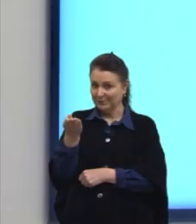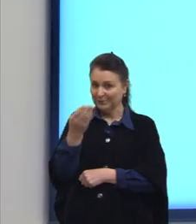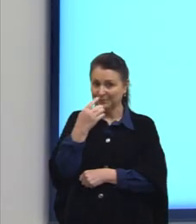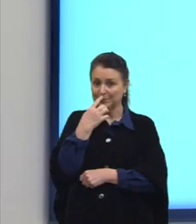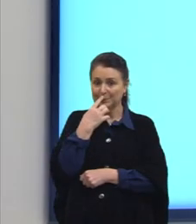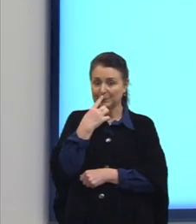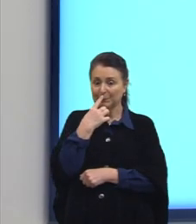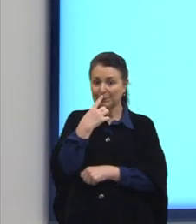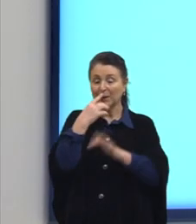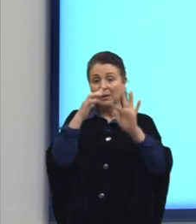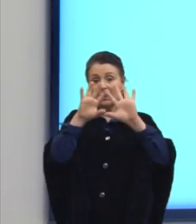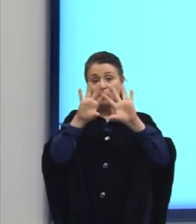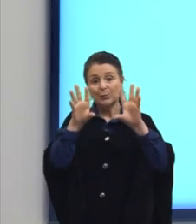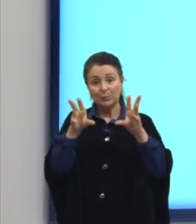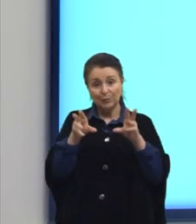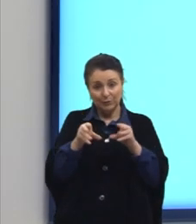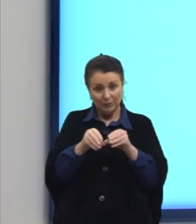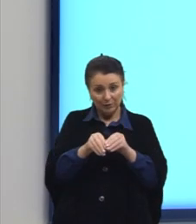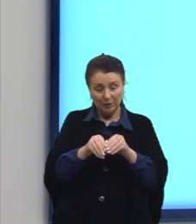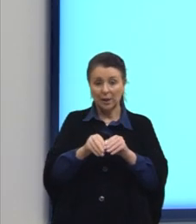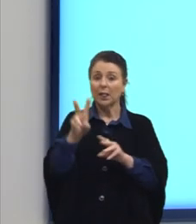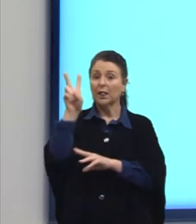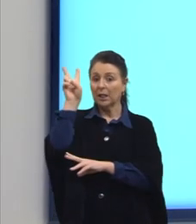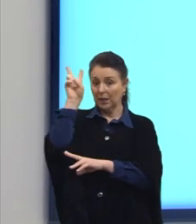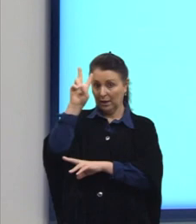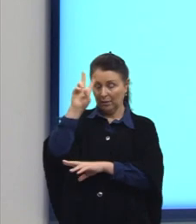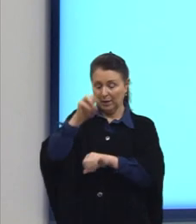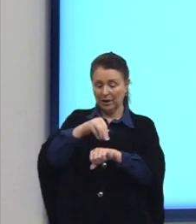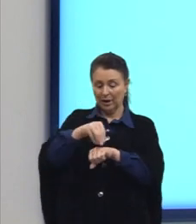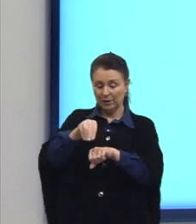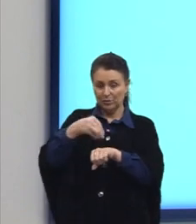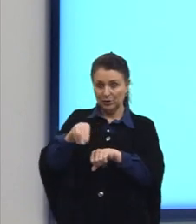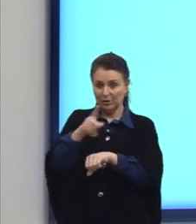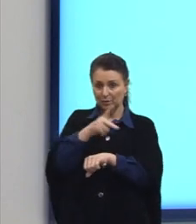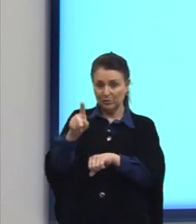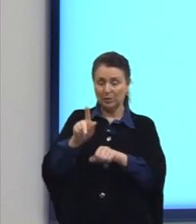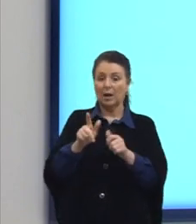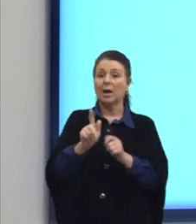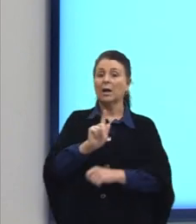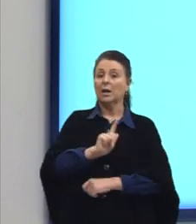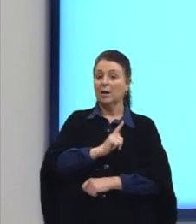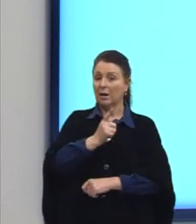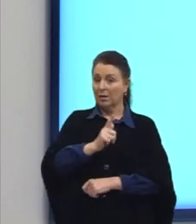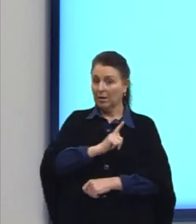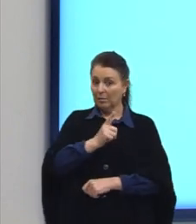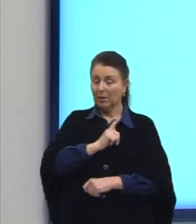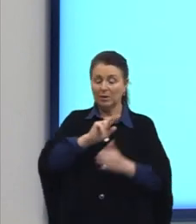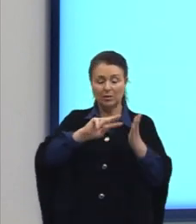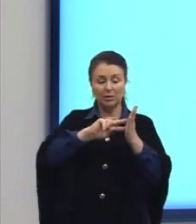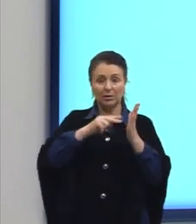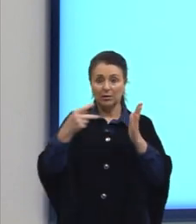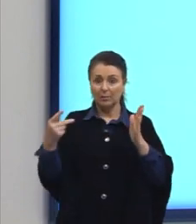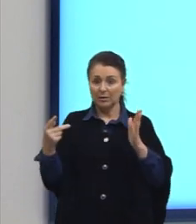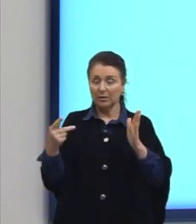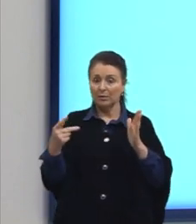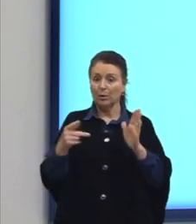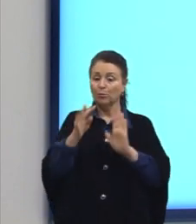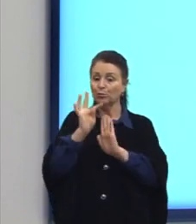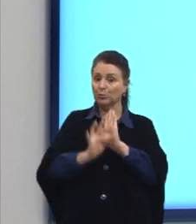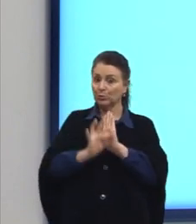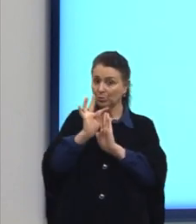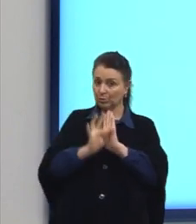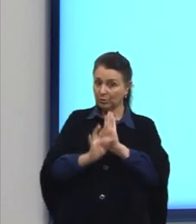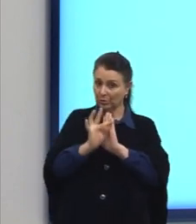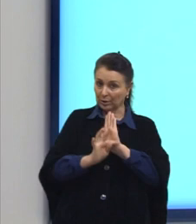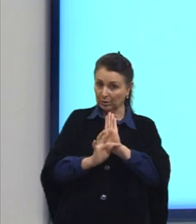E, por fim, lembrem-se nessas dicas que gramática e interpretação de texto lá